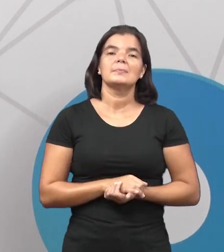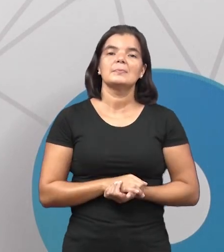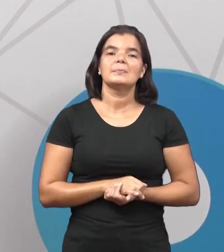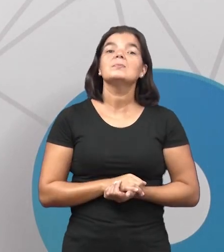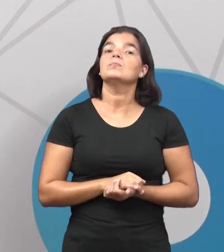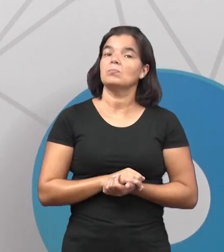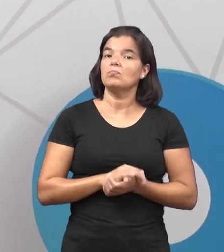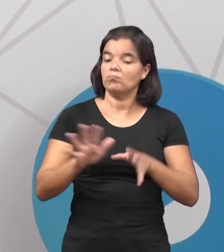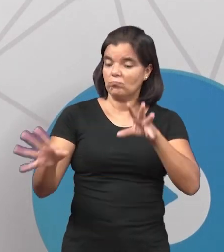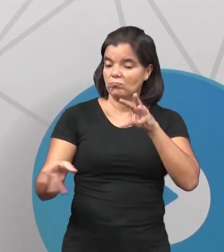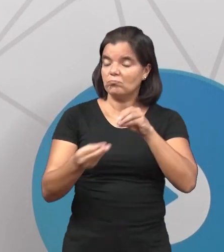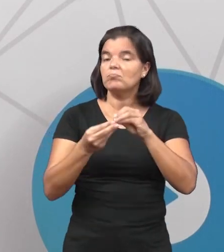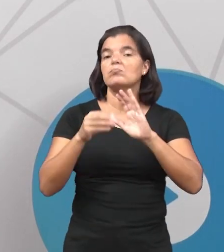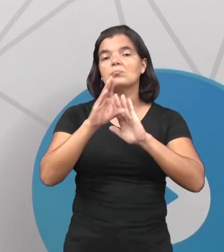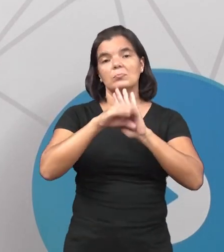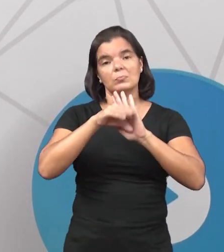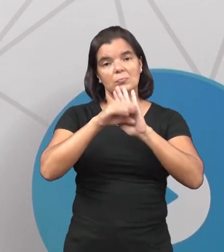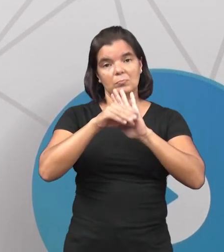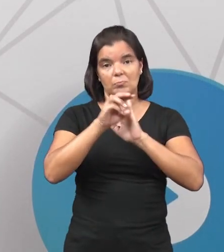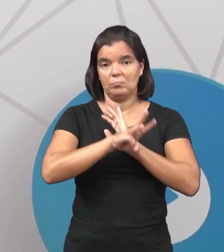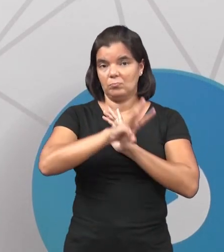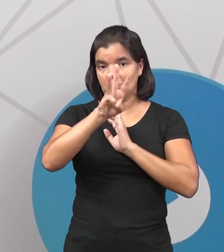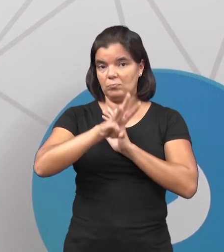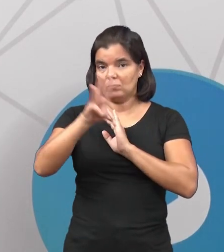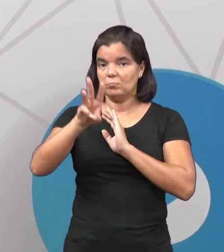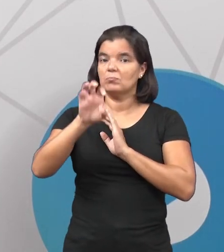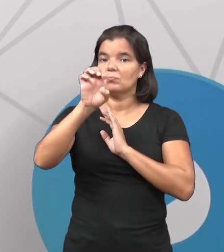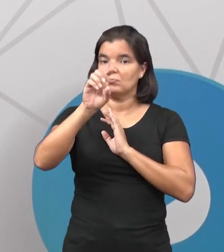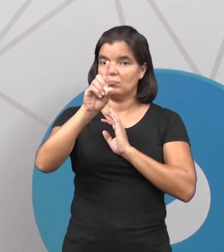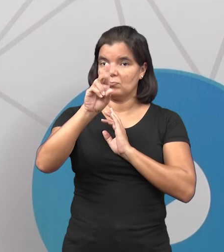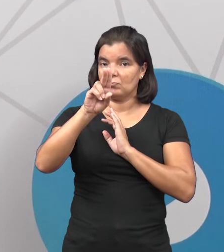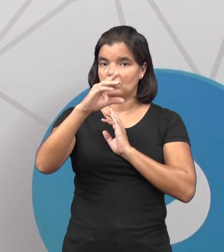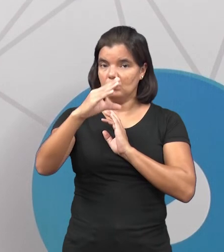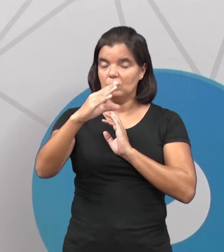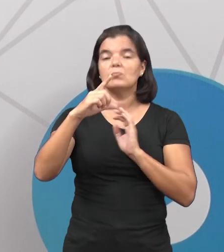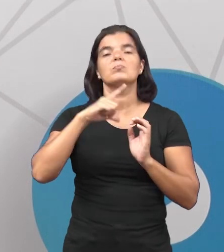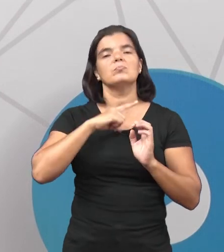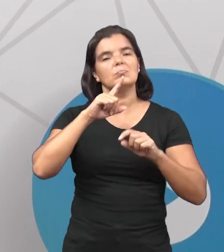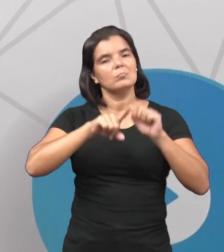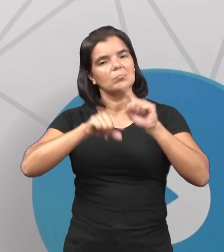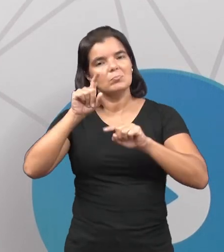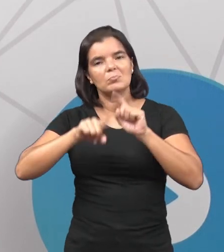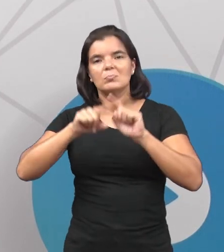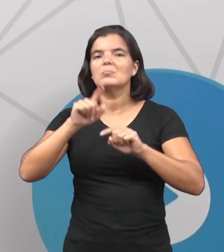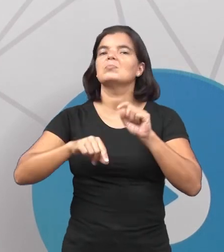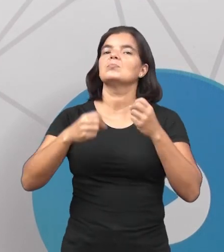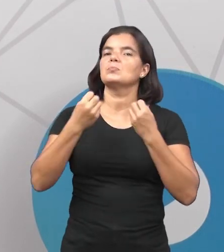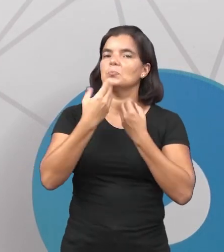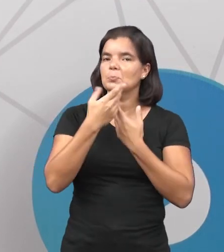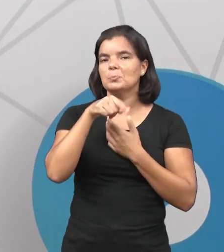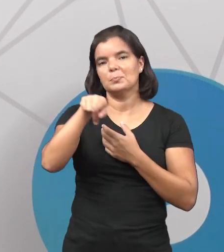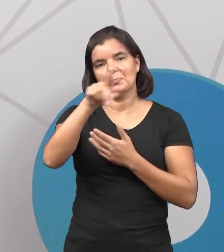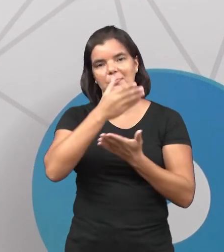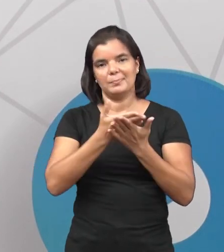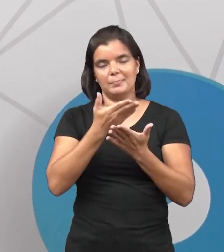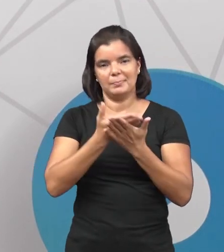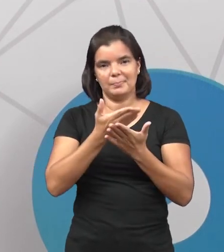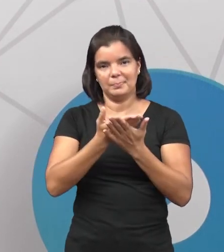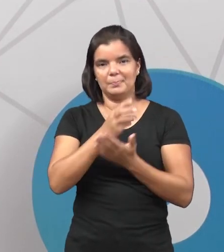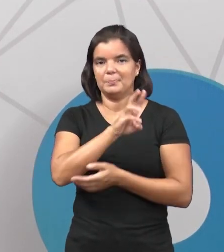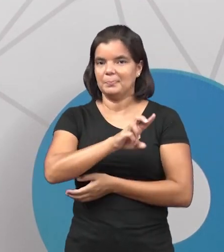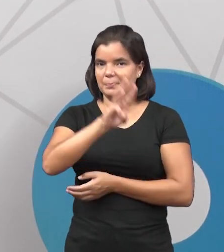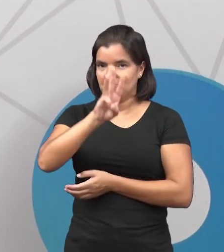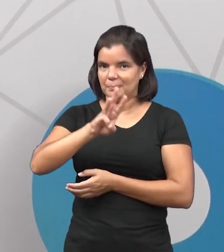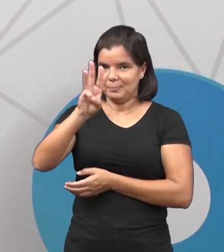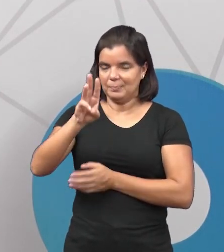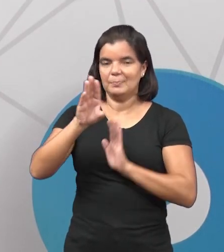acesso ao conteúdo, acessem a plataforma Eduque. Lá nós temos o material disponível, tá bom? Então, acesse para